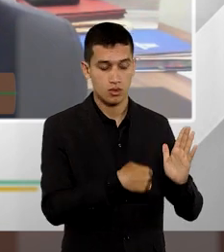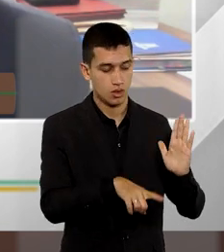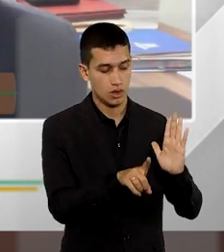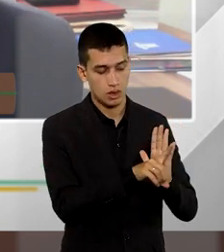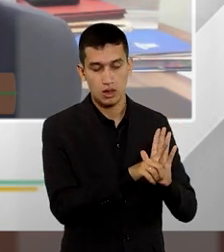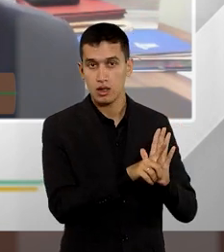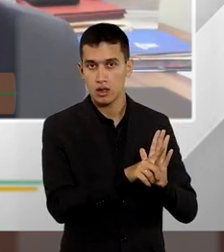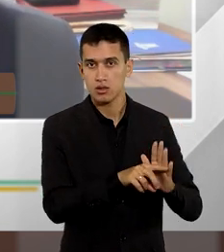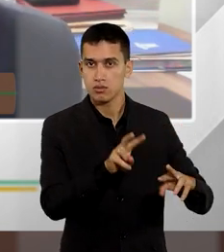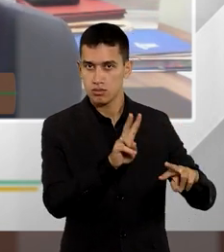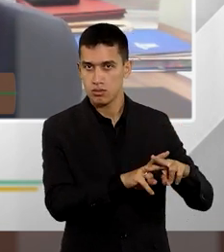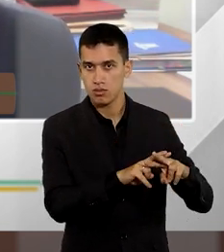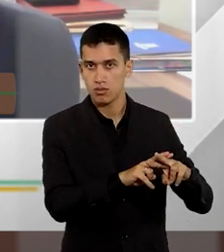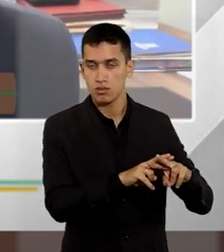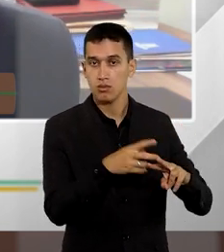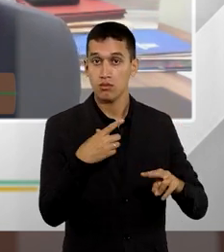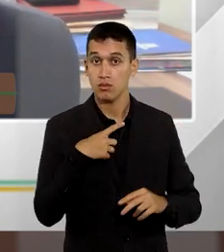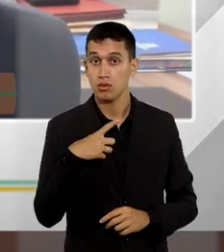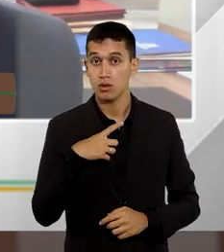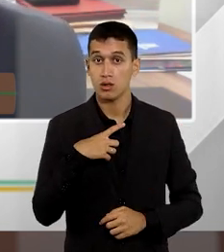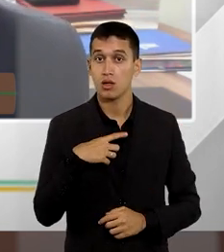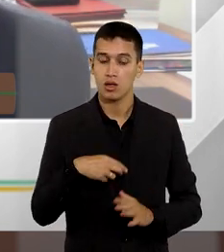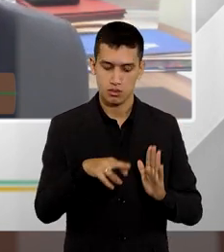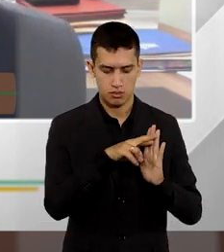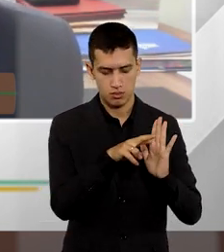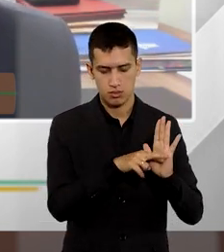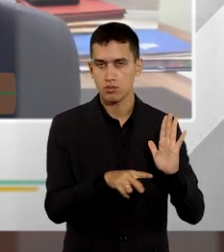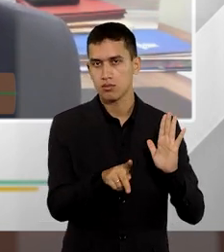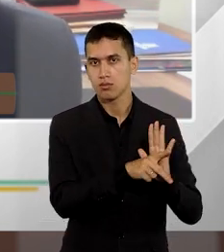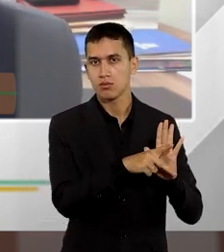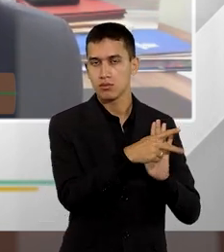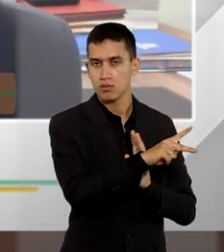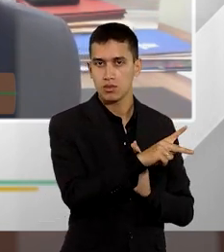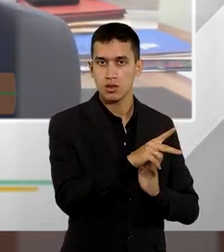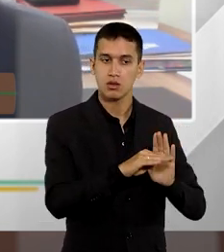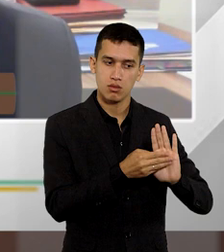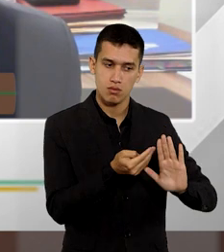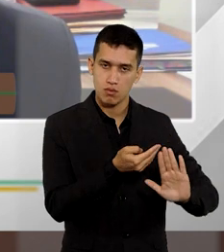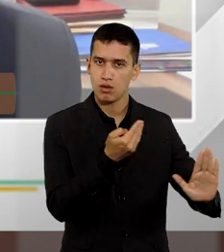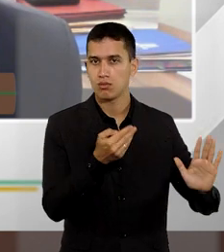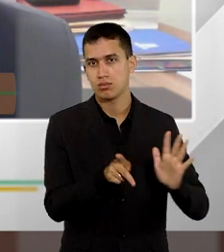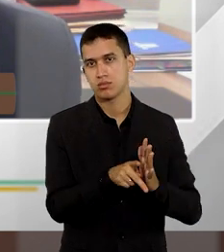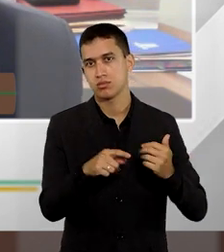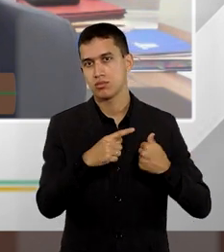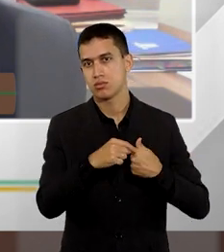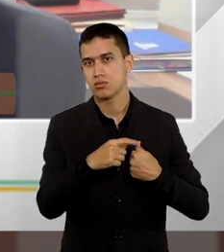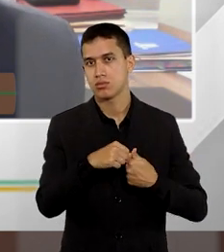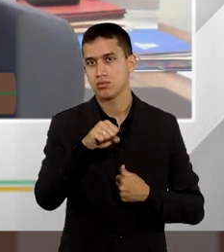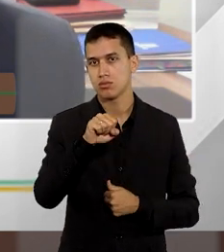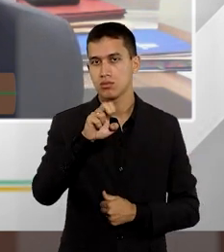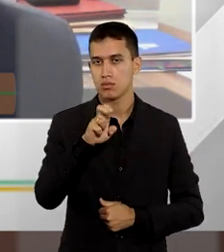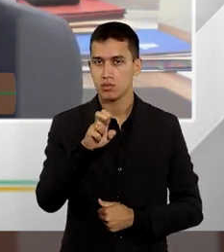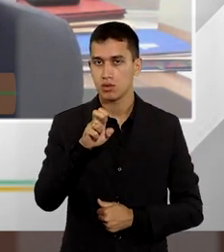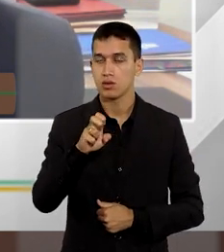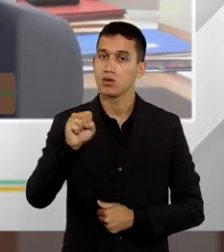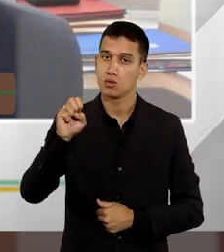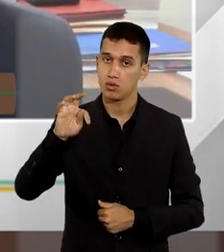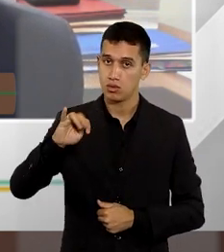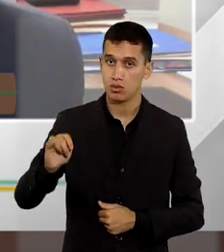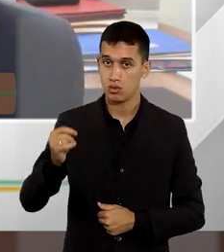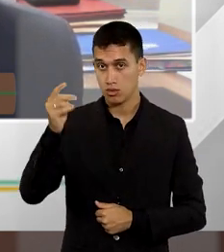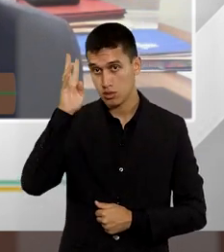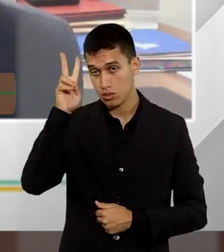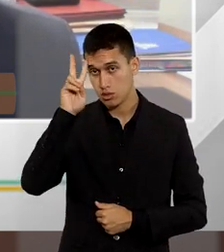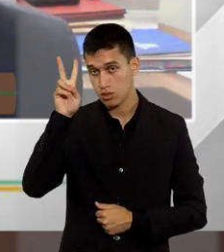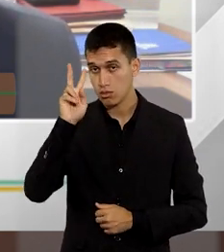penal, tem um regulamento próprio e afasta-se a aplicação do artigo 85. A justiça do STJ impede que